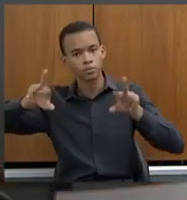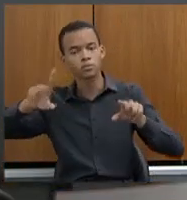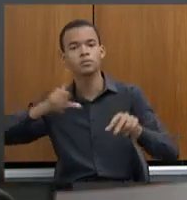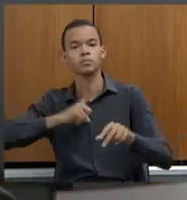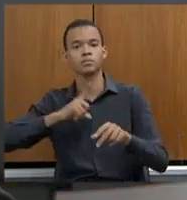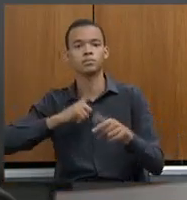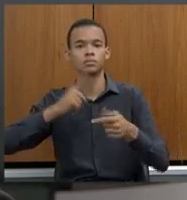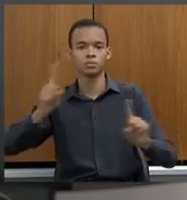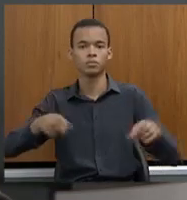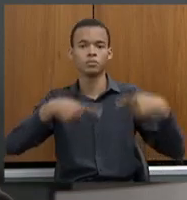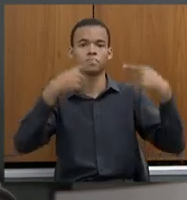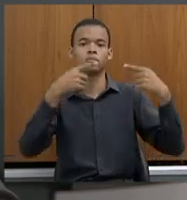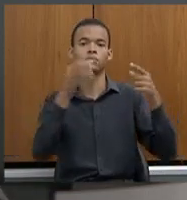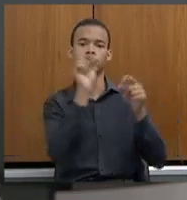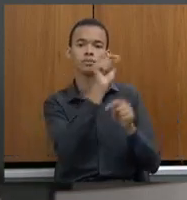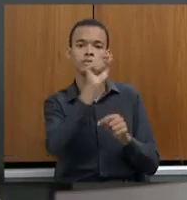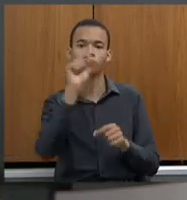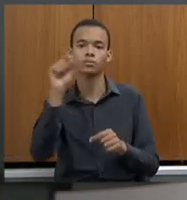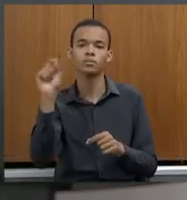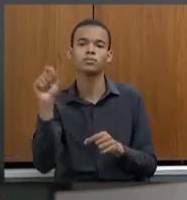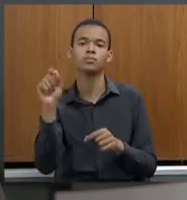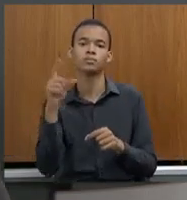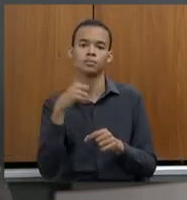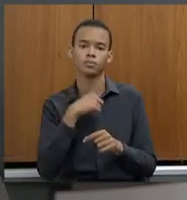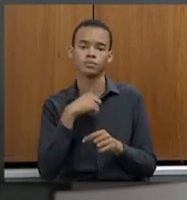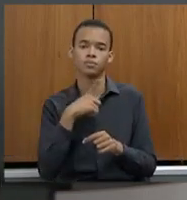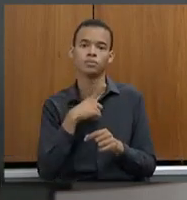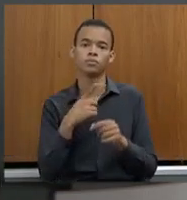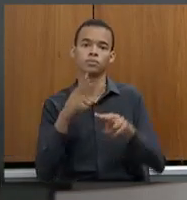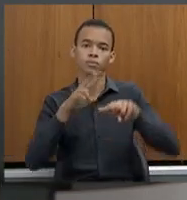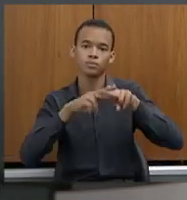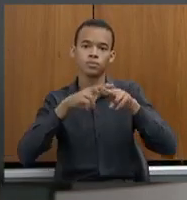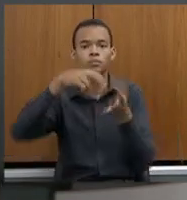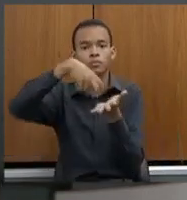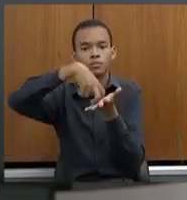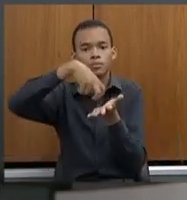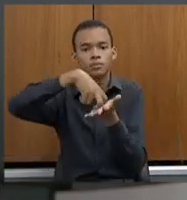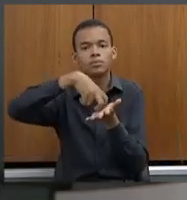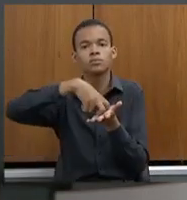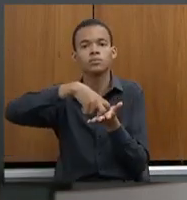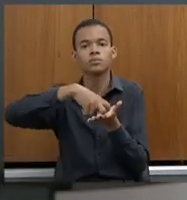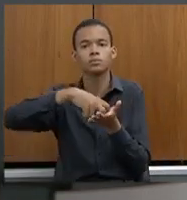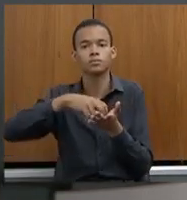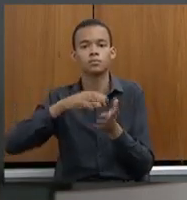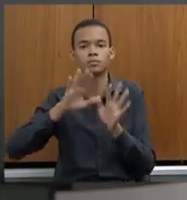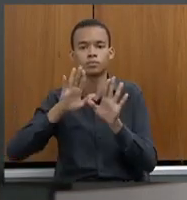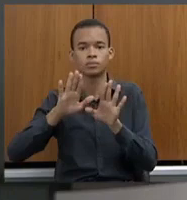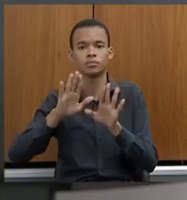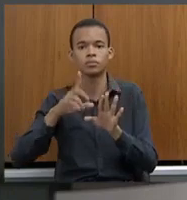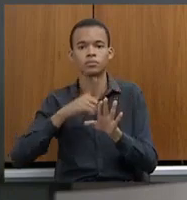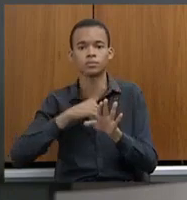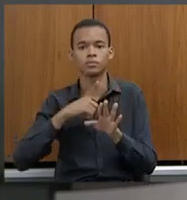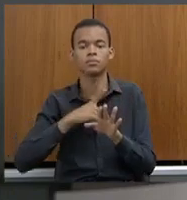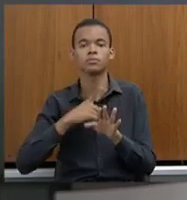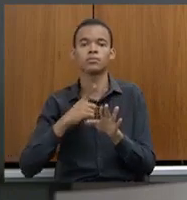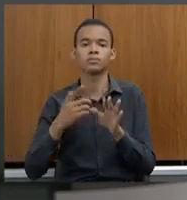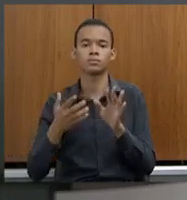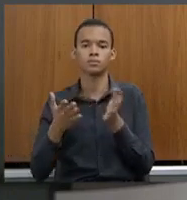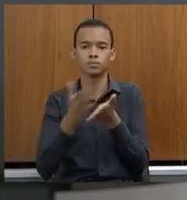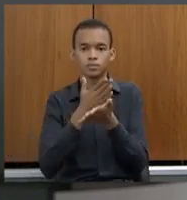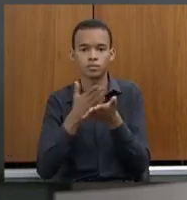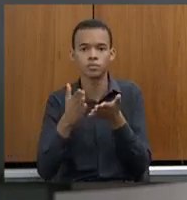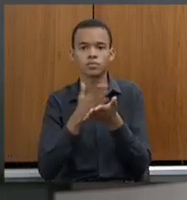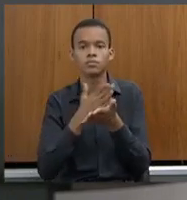pontuamos aqui, doutor Joaquim, é essa questão da cadeia de custódia. Nós já temos requerimentos aqui aprovados para